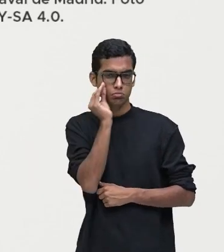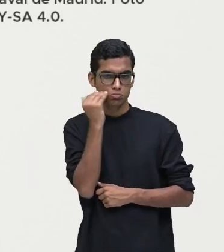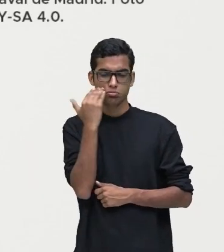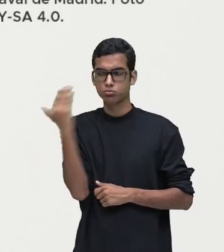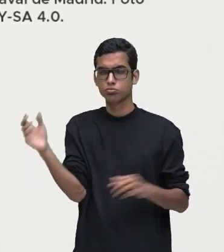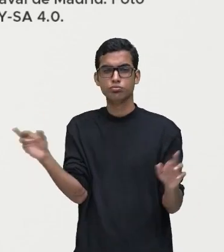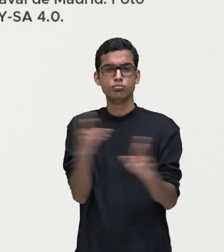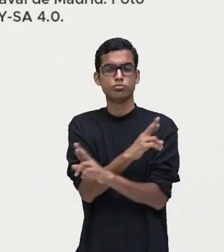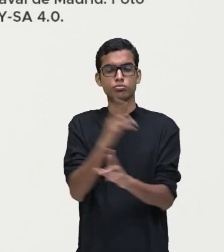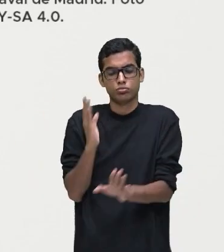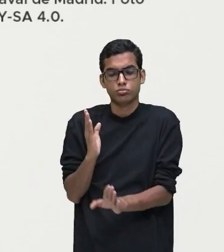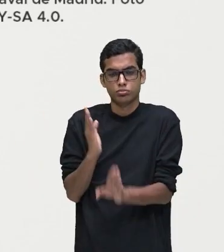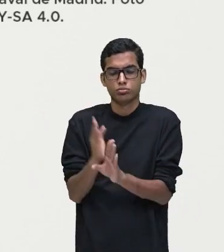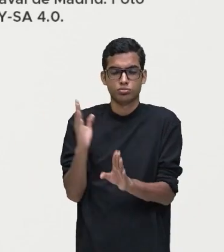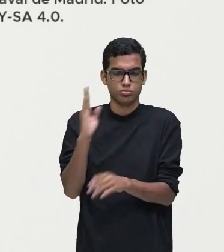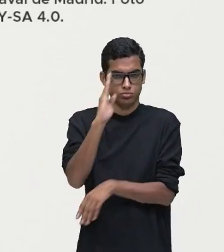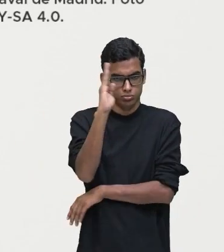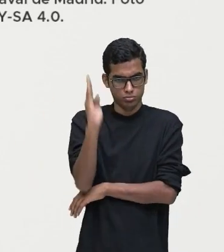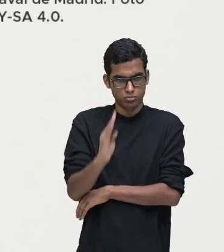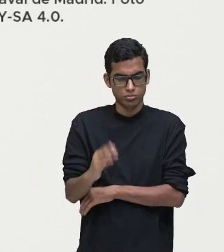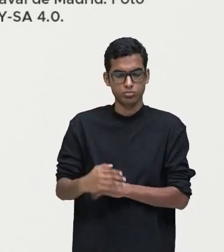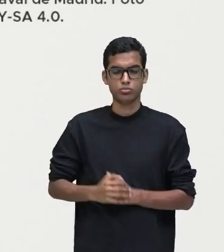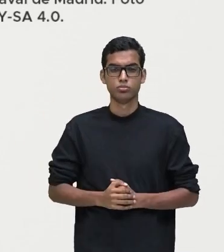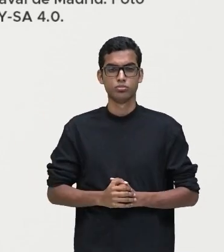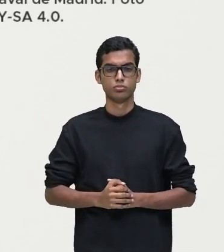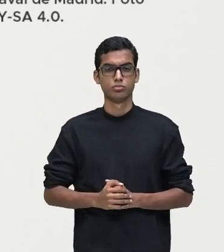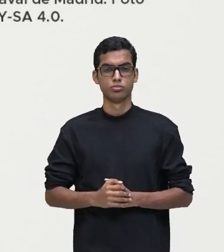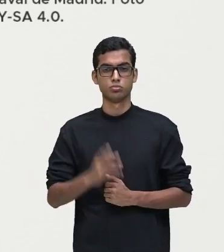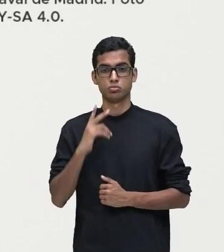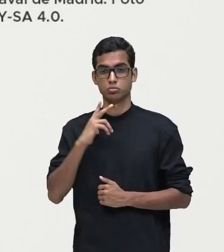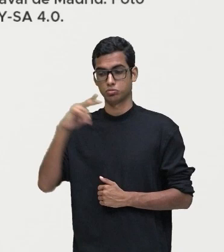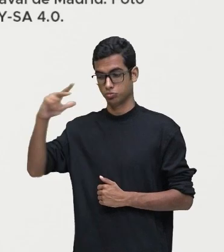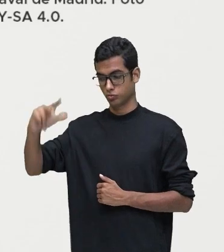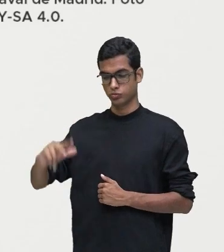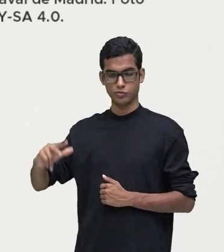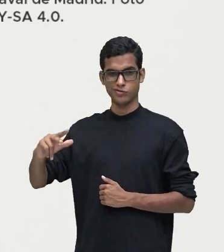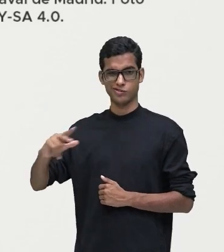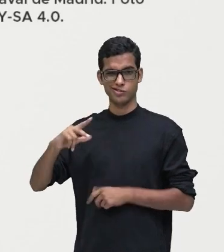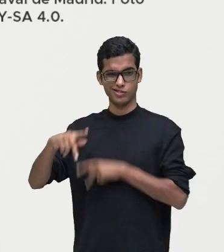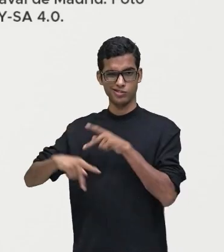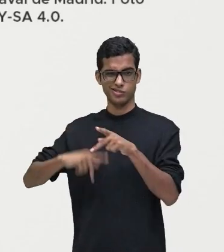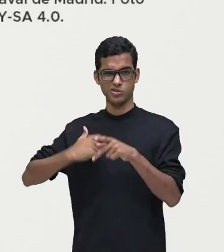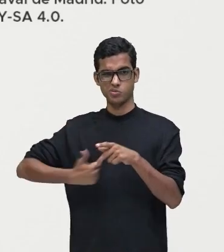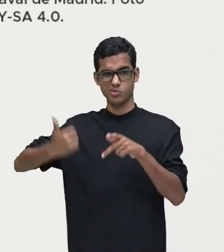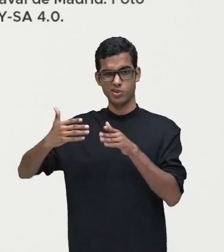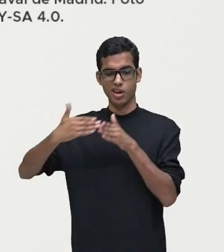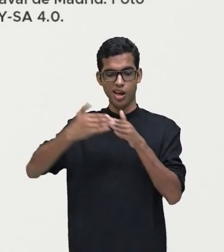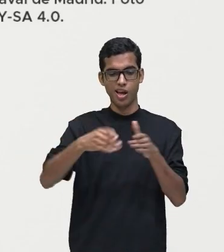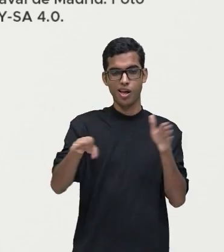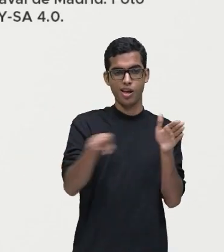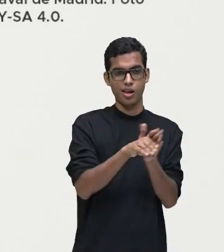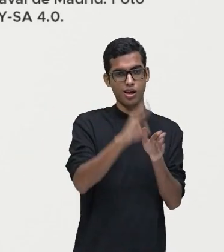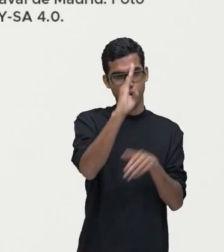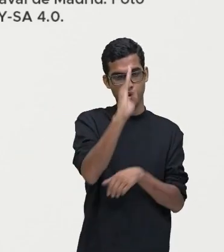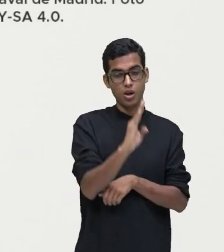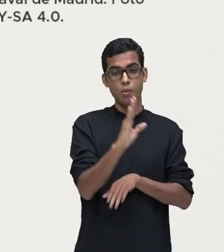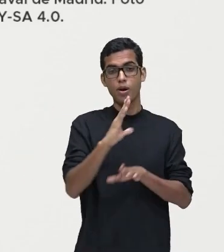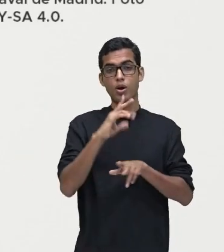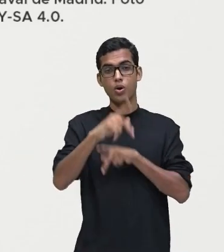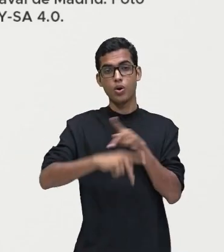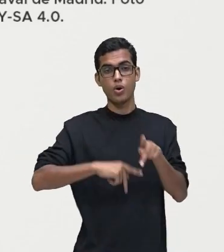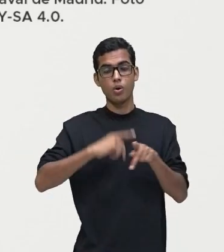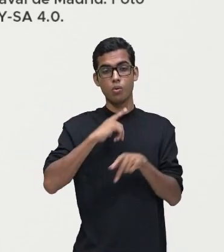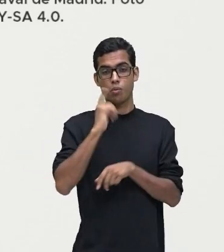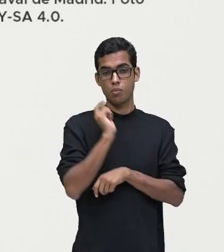relacionada ao descobrimento, afirmando que os portugueses não foram os primeiros a chegar aqui, mas os espanhóis, o